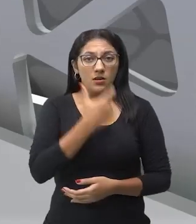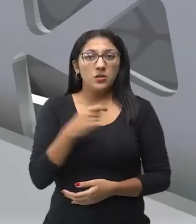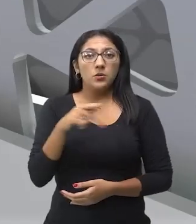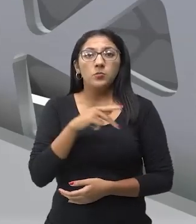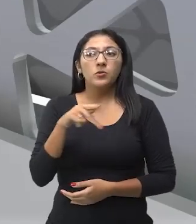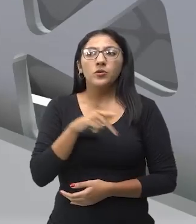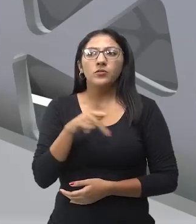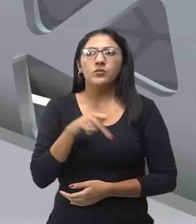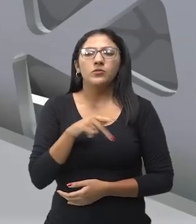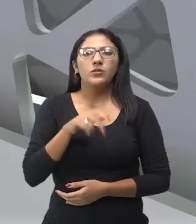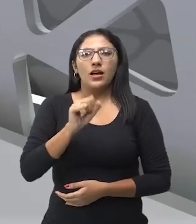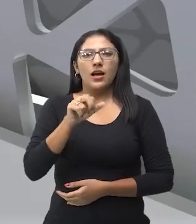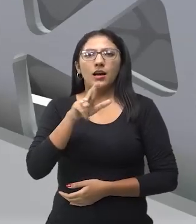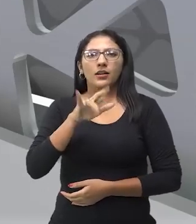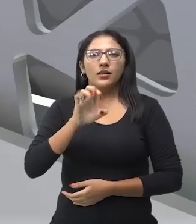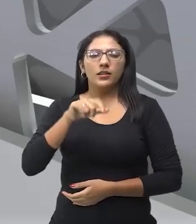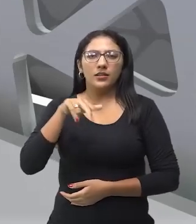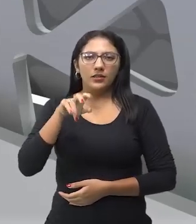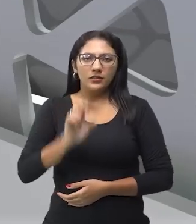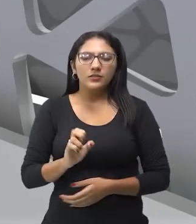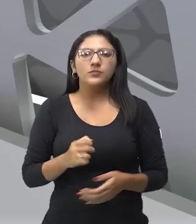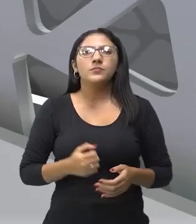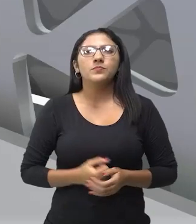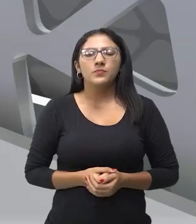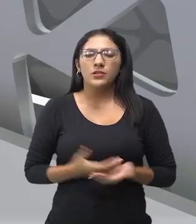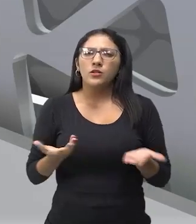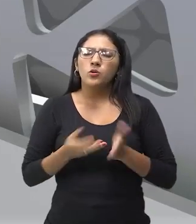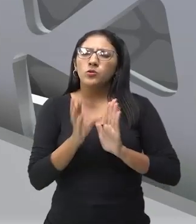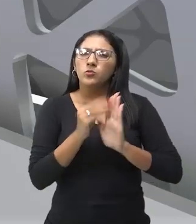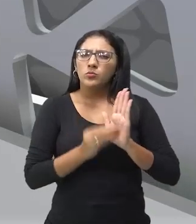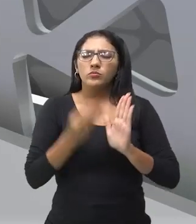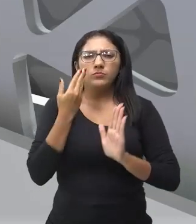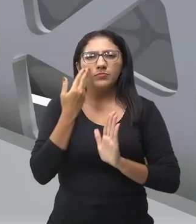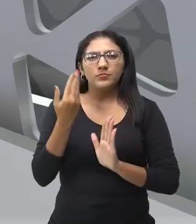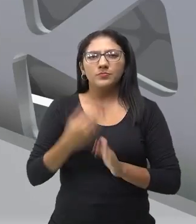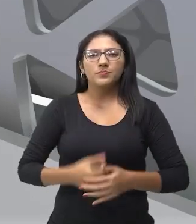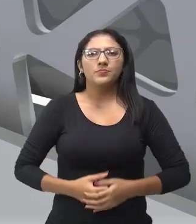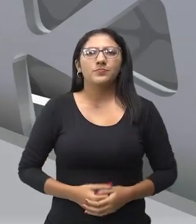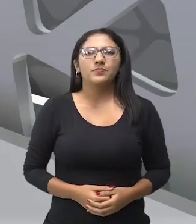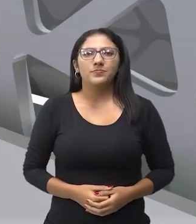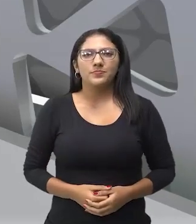professora Arlene Azulay e hoje nós temos como conteúdo o seguinte.